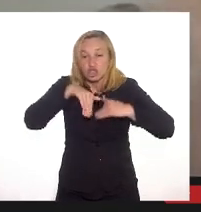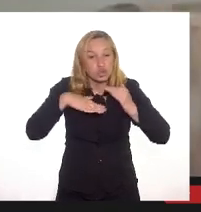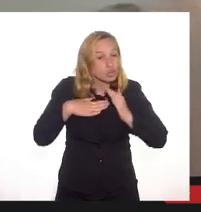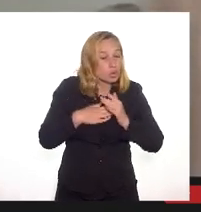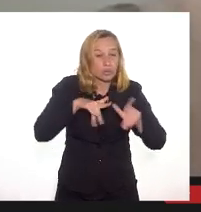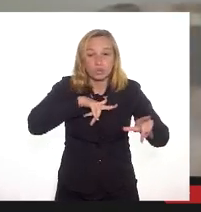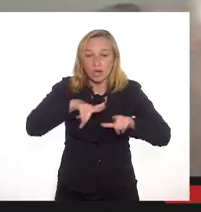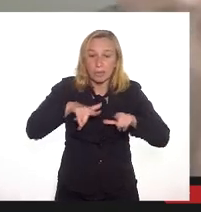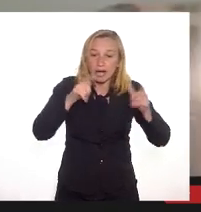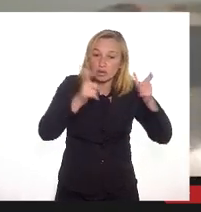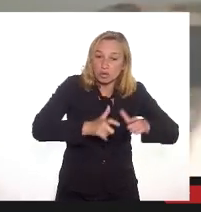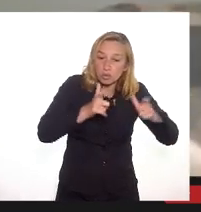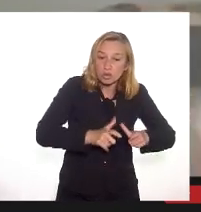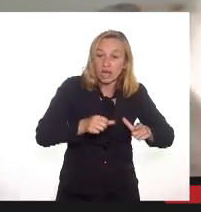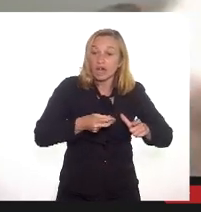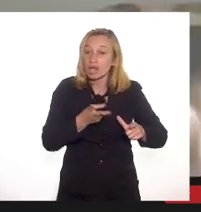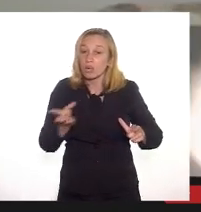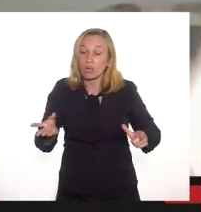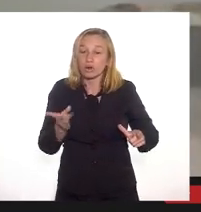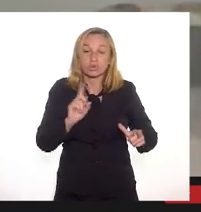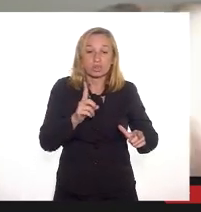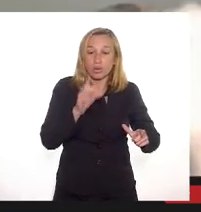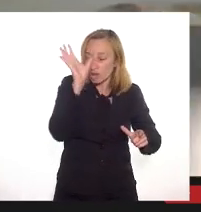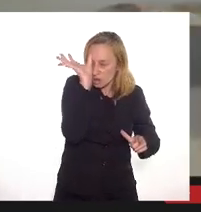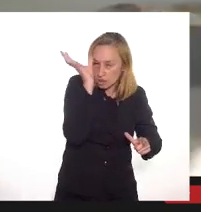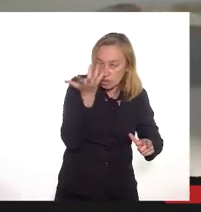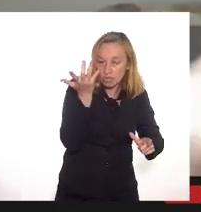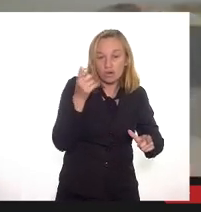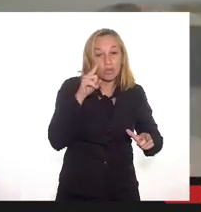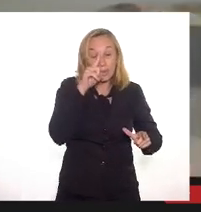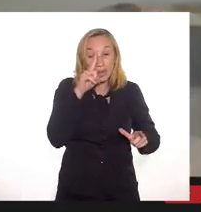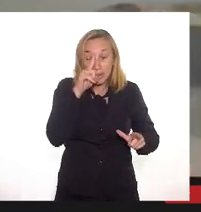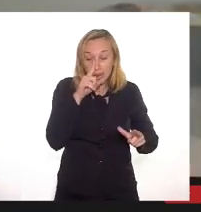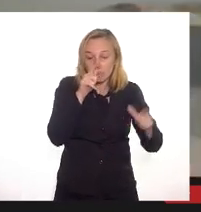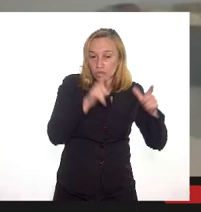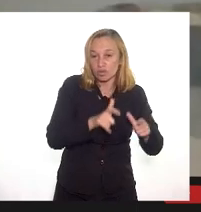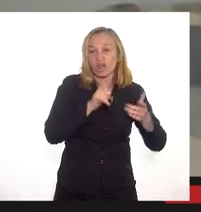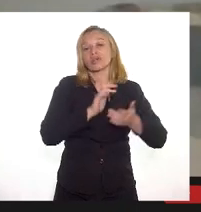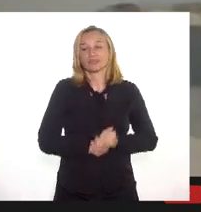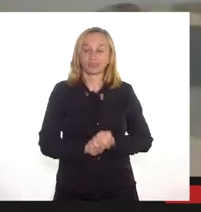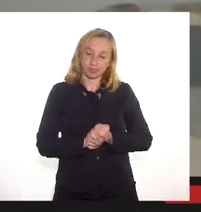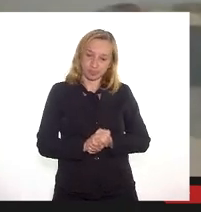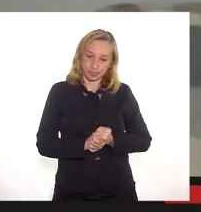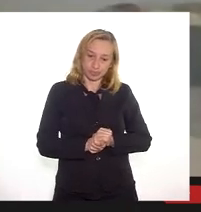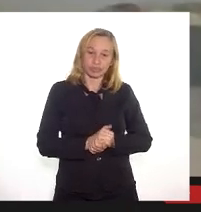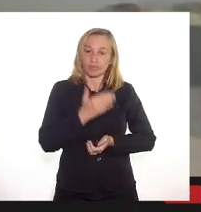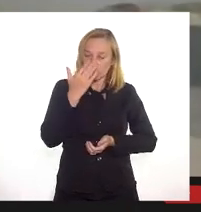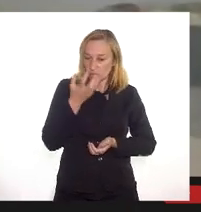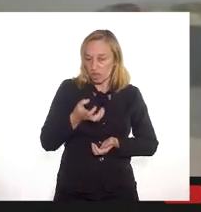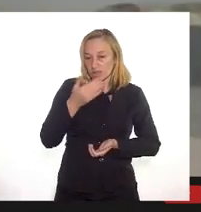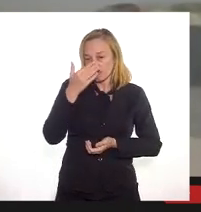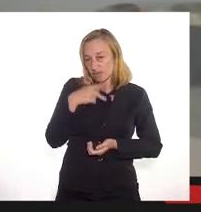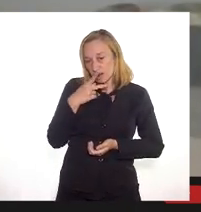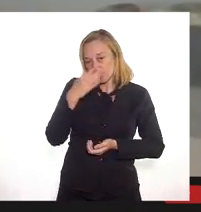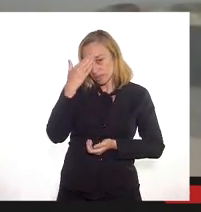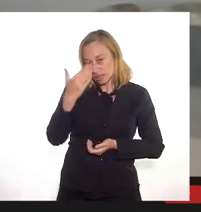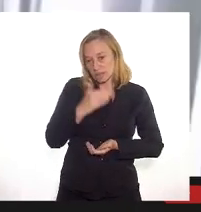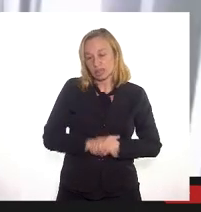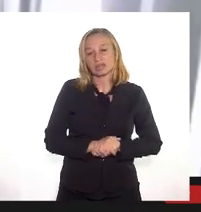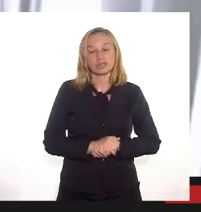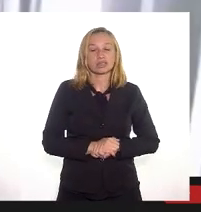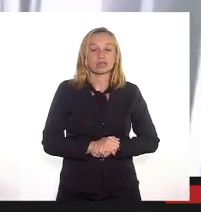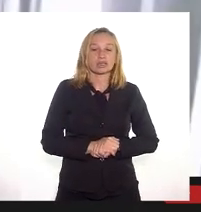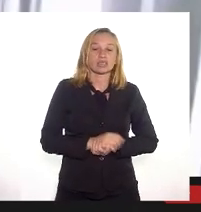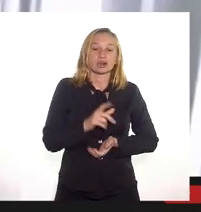dragagem enquanto esses assuntos dos riscos de inundação não ficarem bem esclarecidos era isso que eu queria falar obrigado obrigado professora